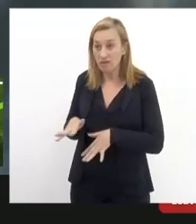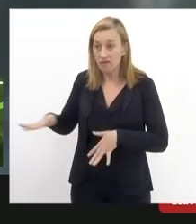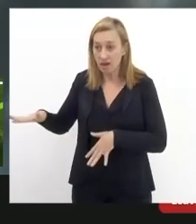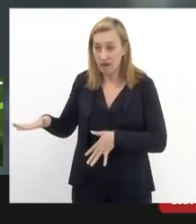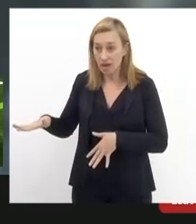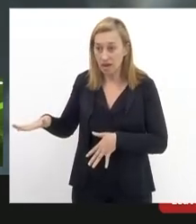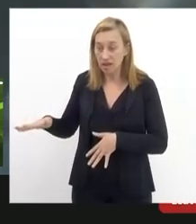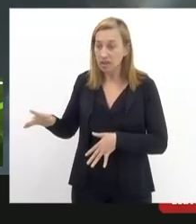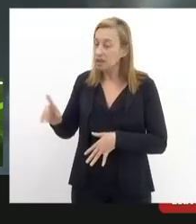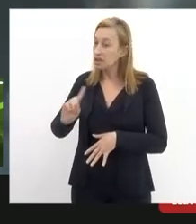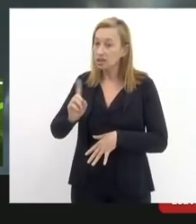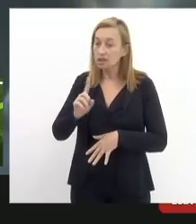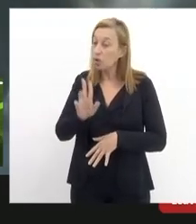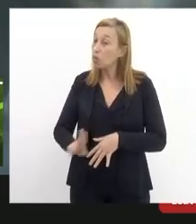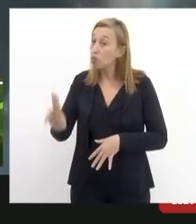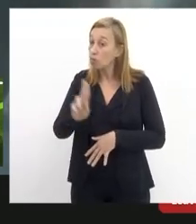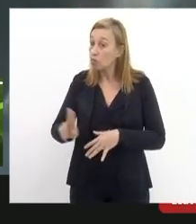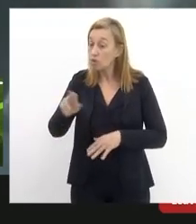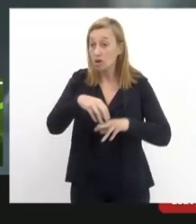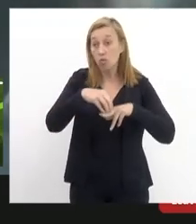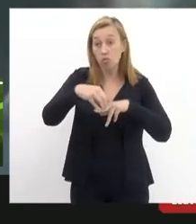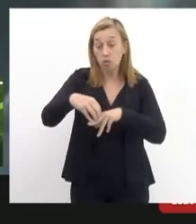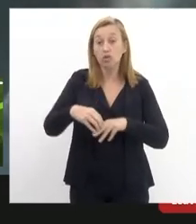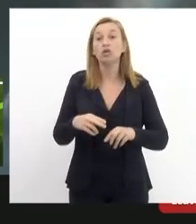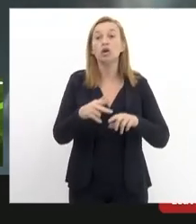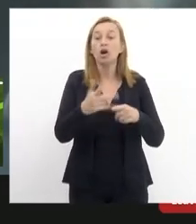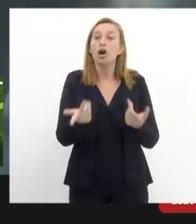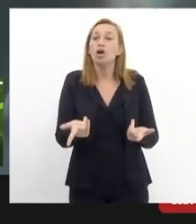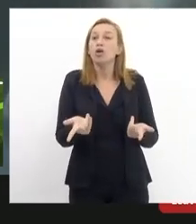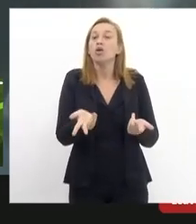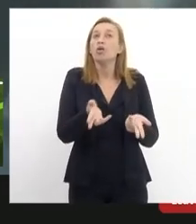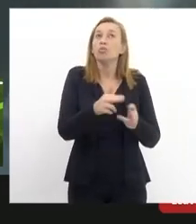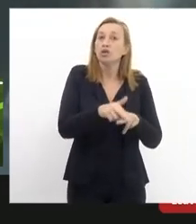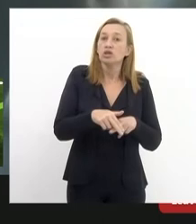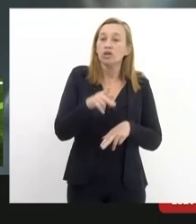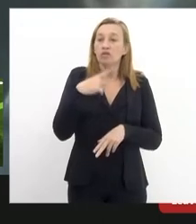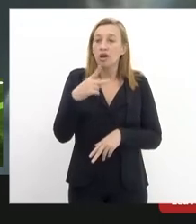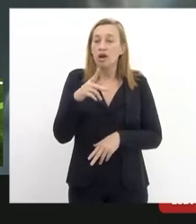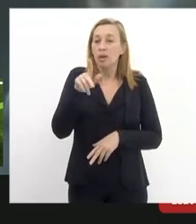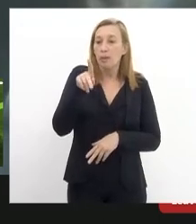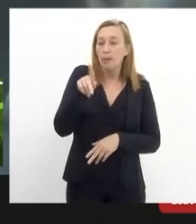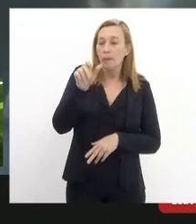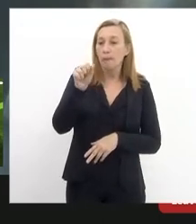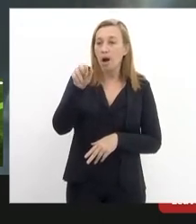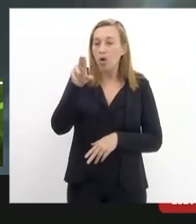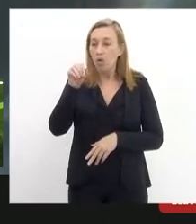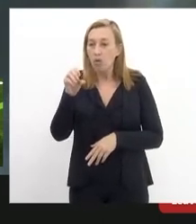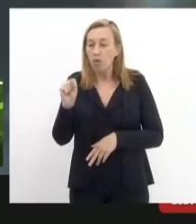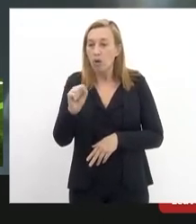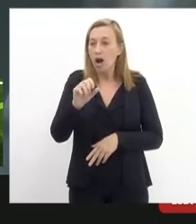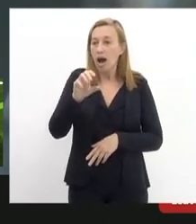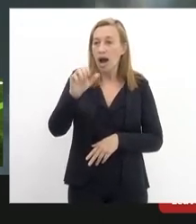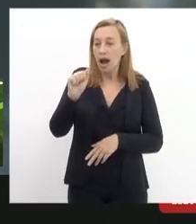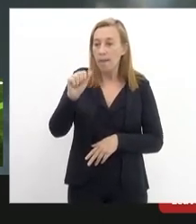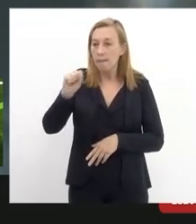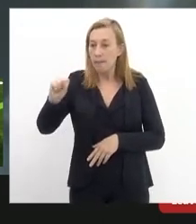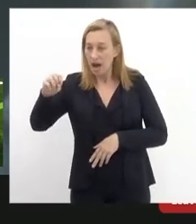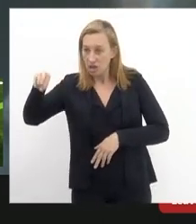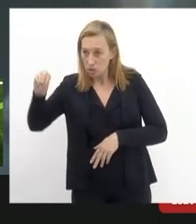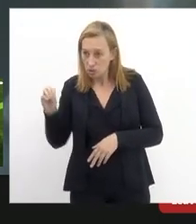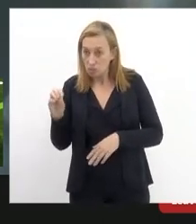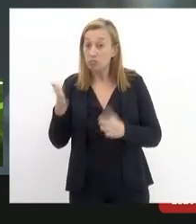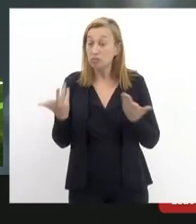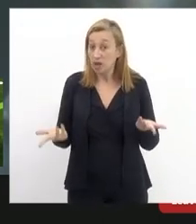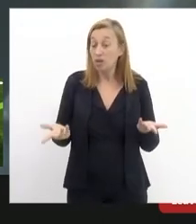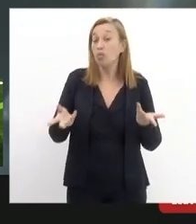bonde Paula Marços é isso quando a gente fala do Paula Marços a gente fala também de um projeto de escoar